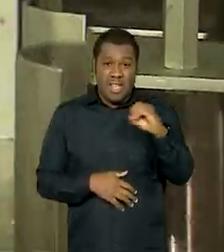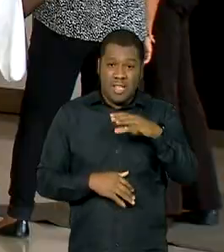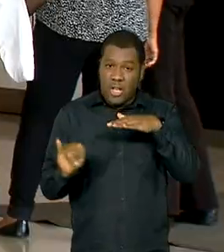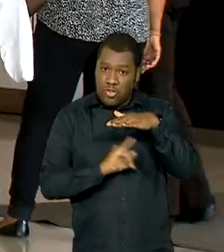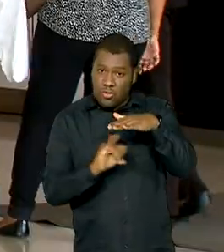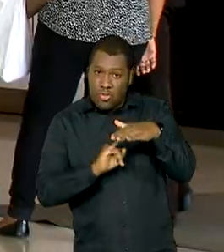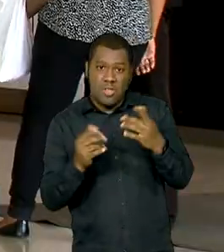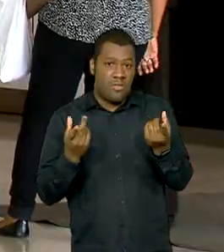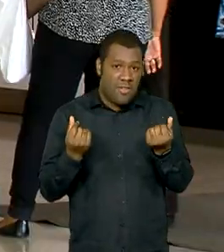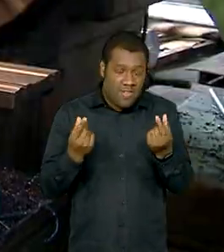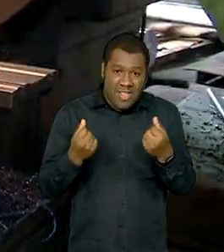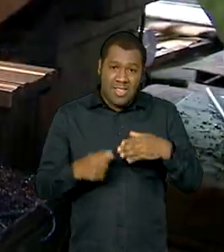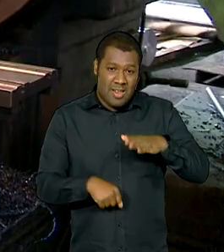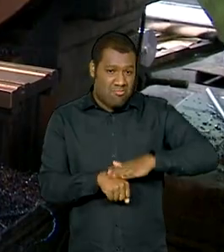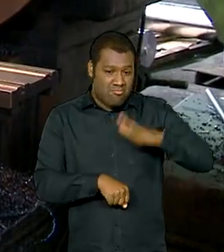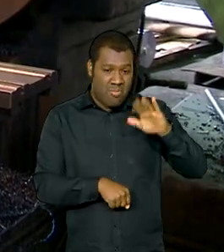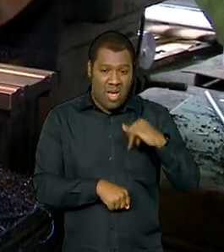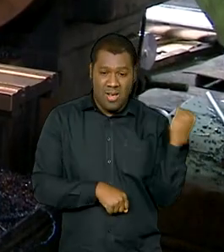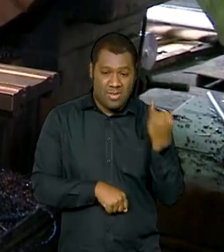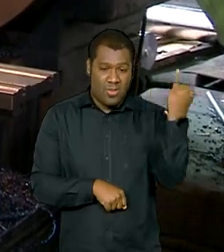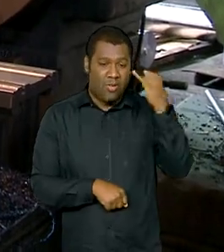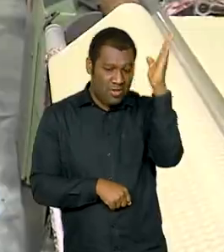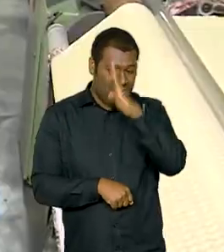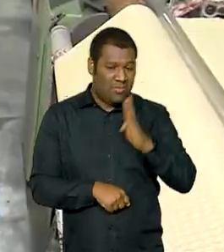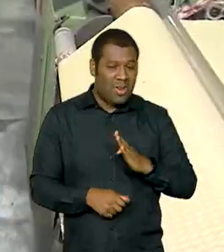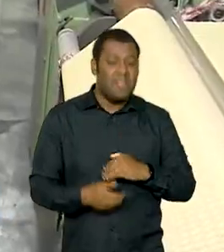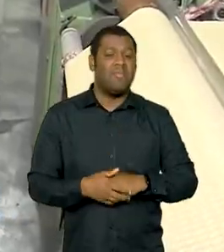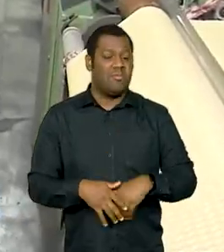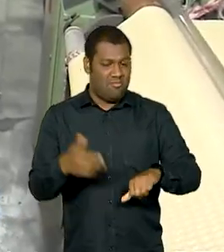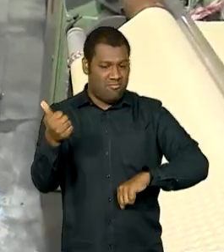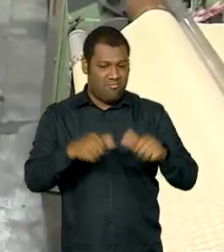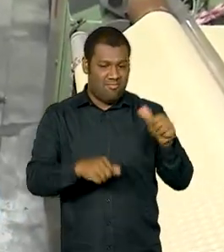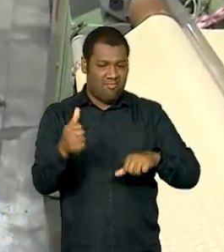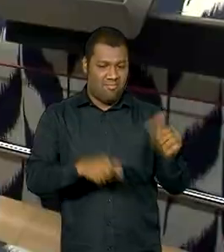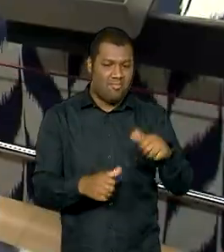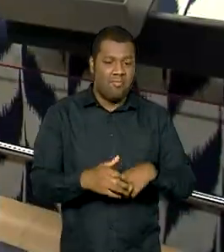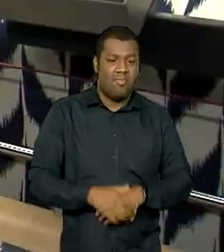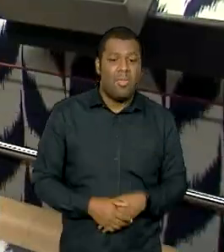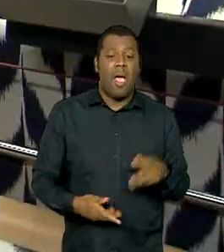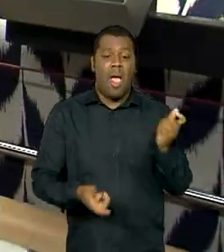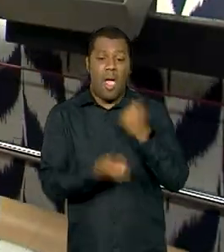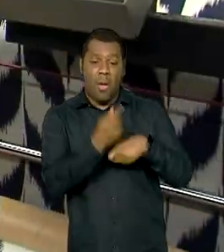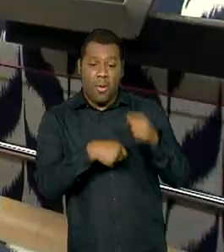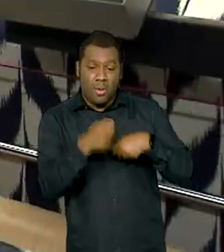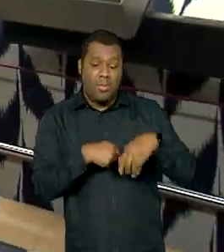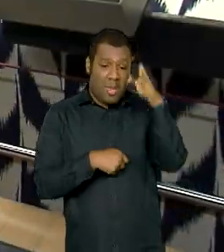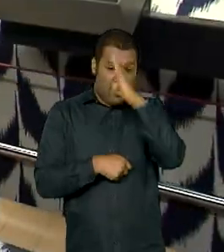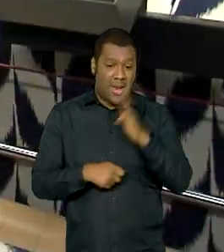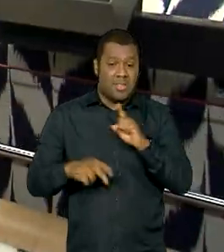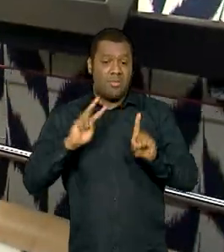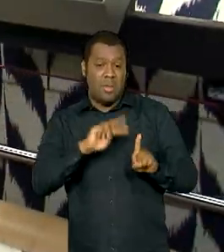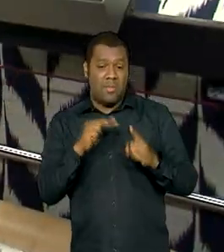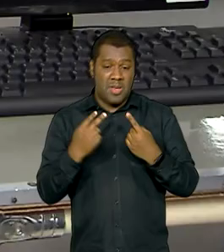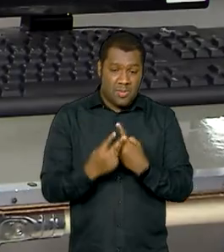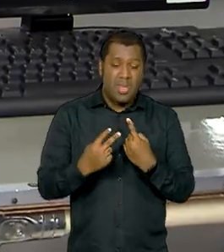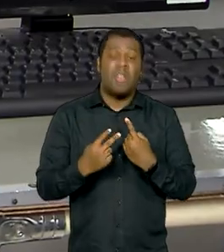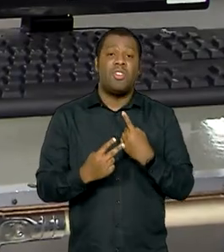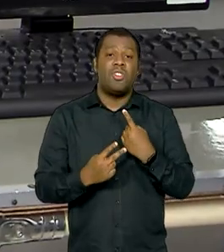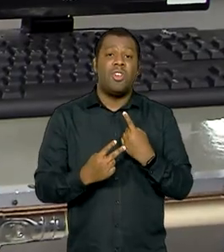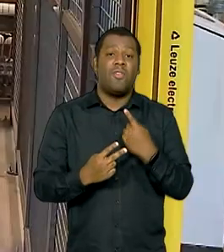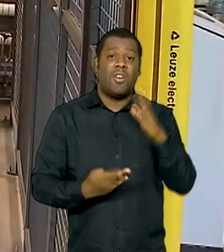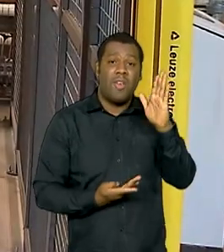além dos principais especialistas do mercado. Segundo o levantamento, a economia brasileira vai crescer neste ano 1